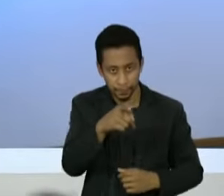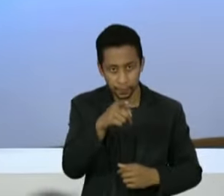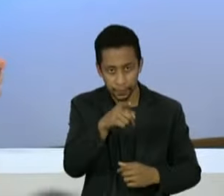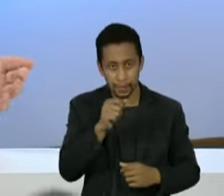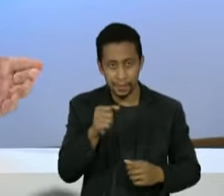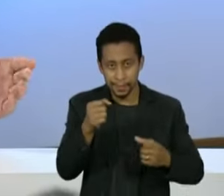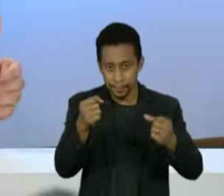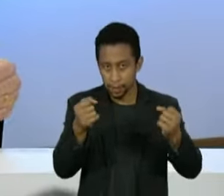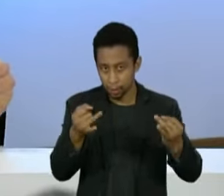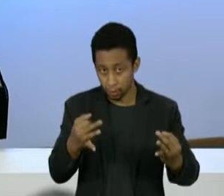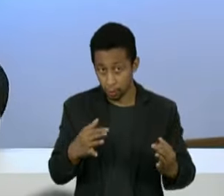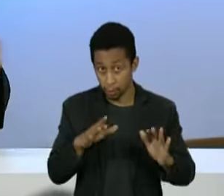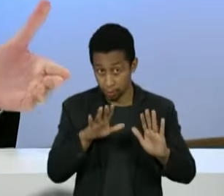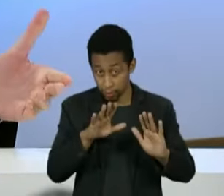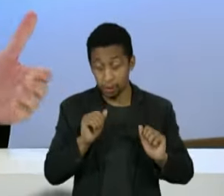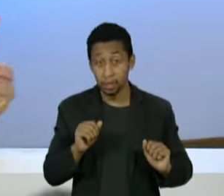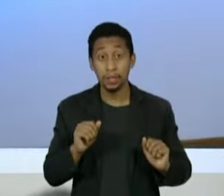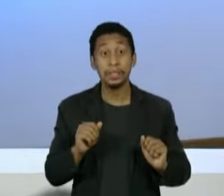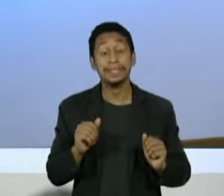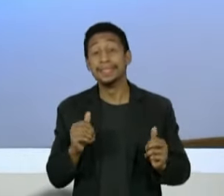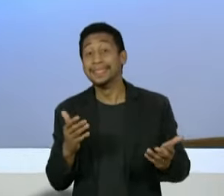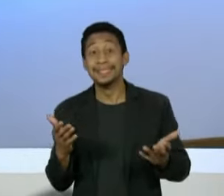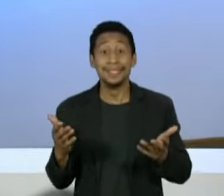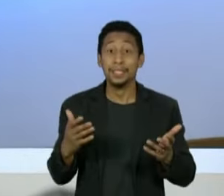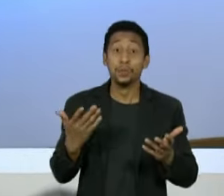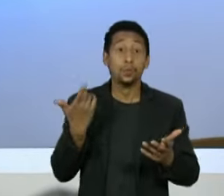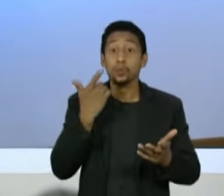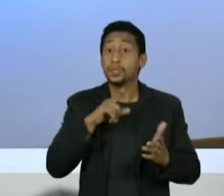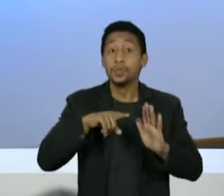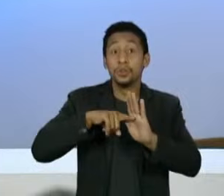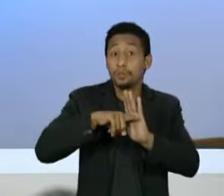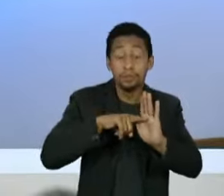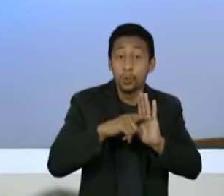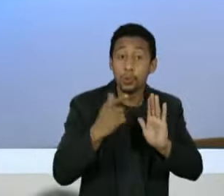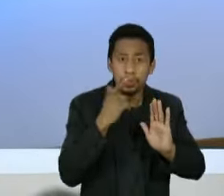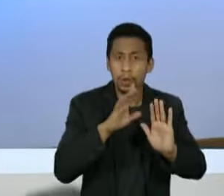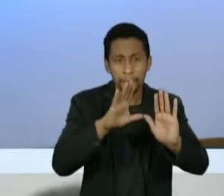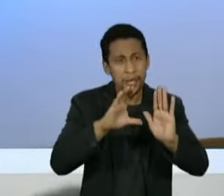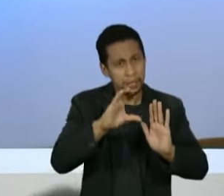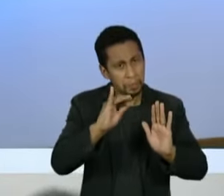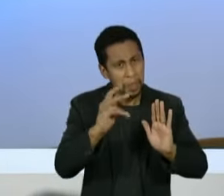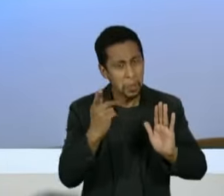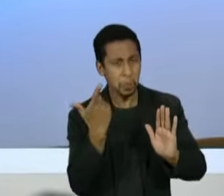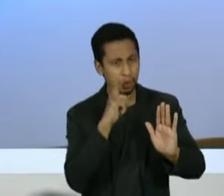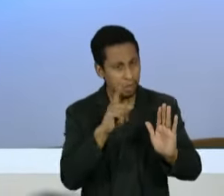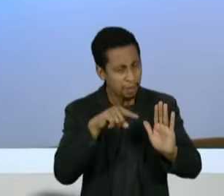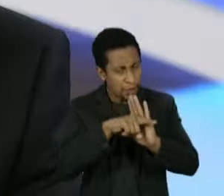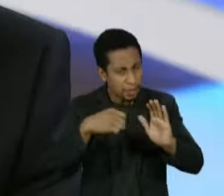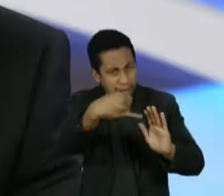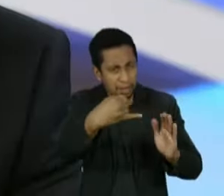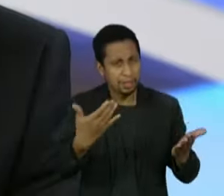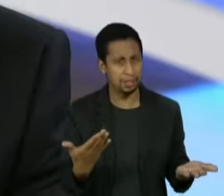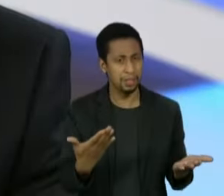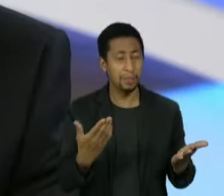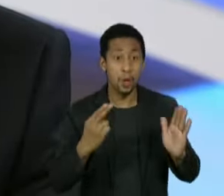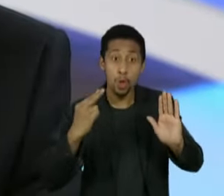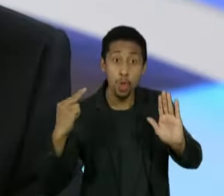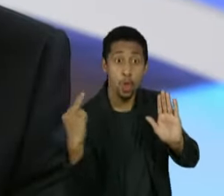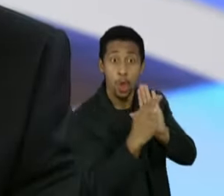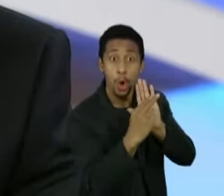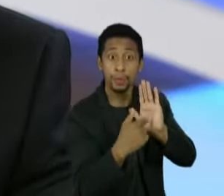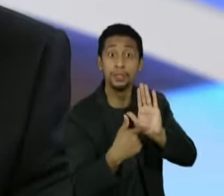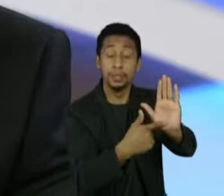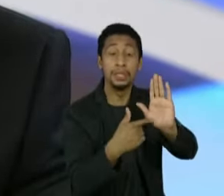que, no momento da resposta, o senhor disse que não teve como investigar. Mas a CPI tinha como investigar. E a partir do momento que surge o nome de um senador,